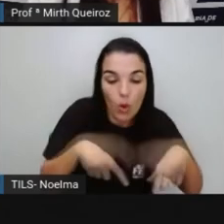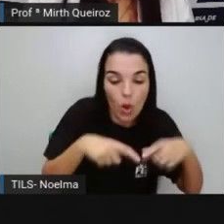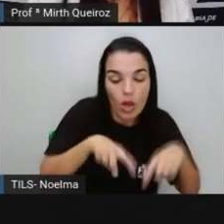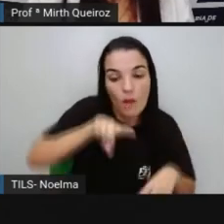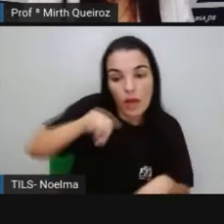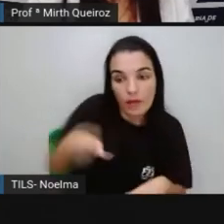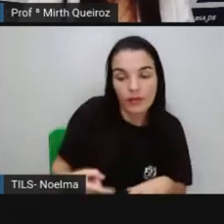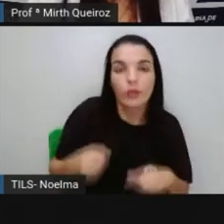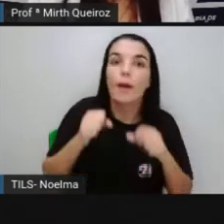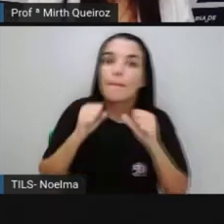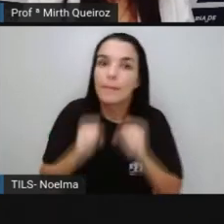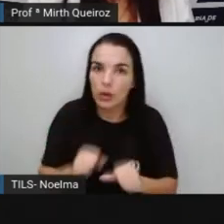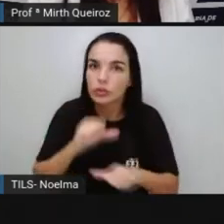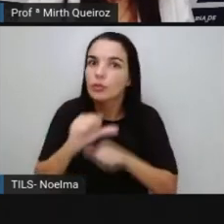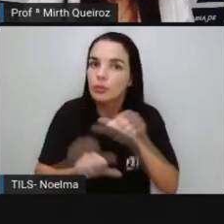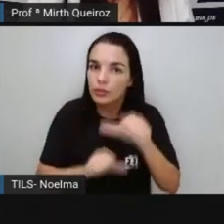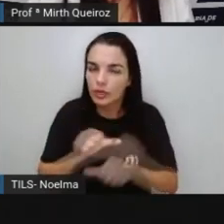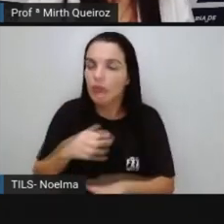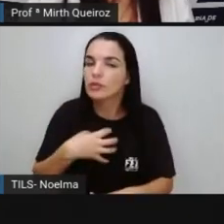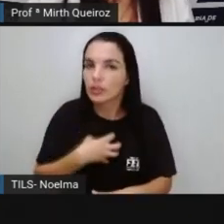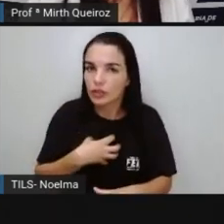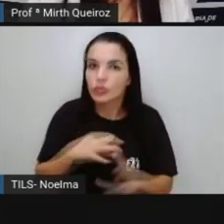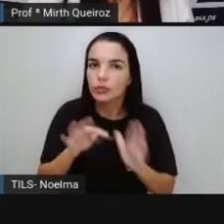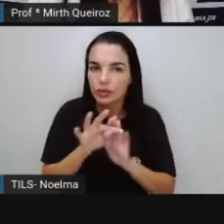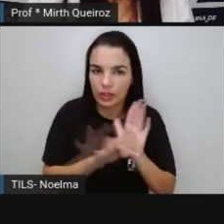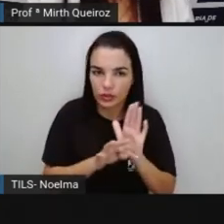pode mudar totalmente o sentido do texto.